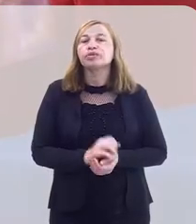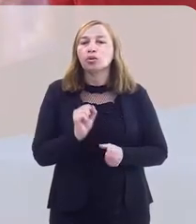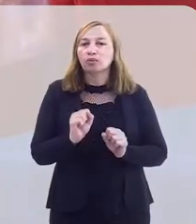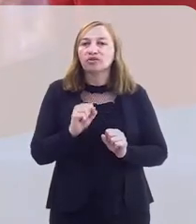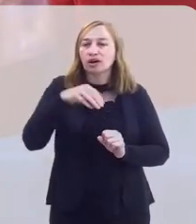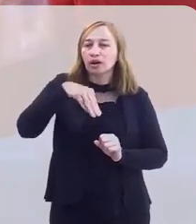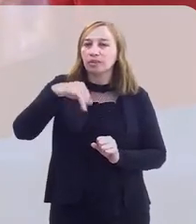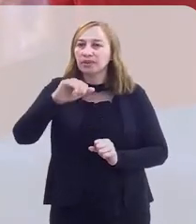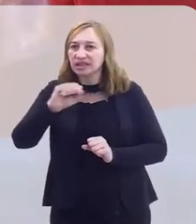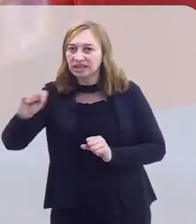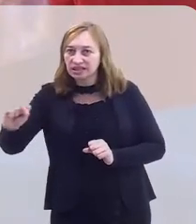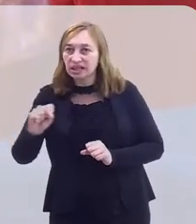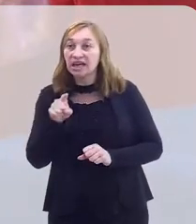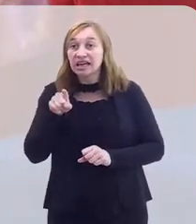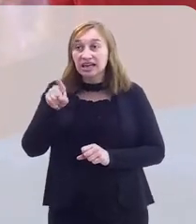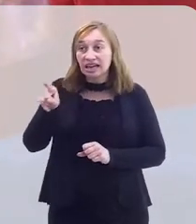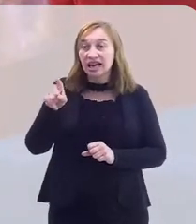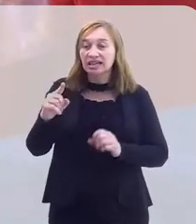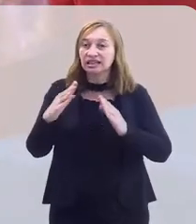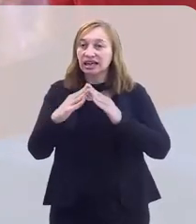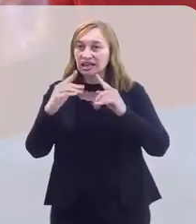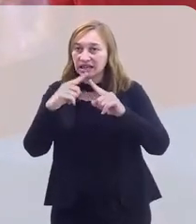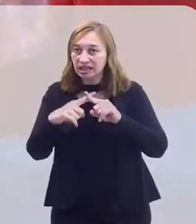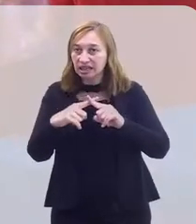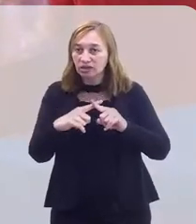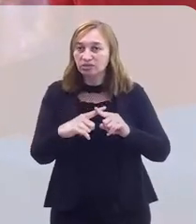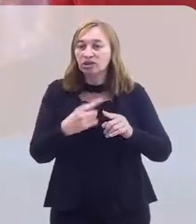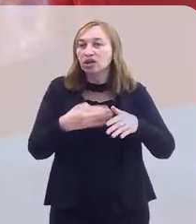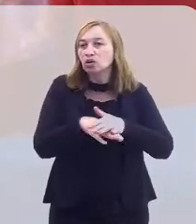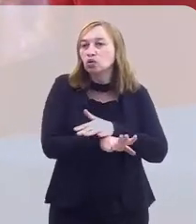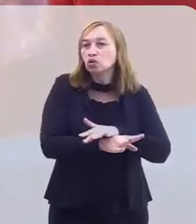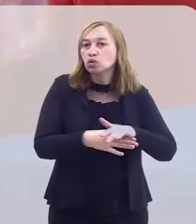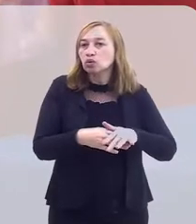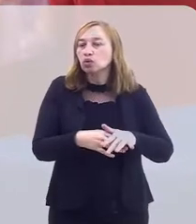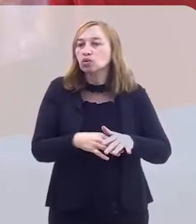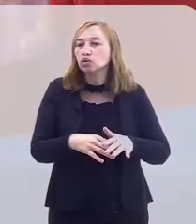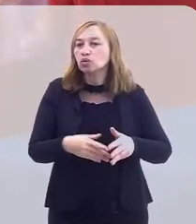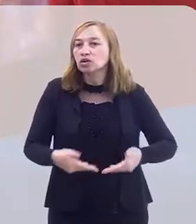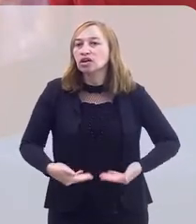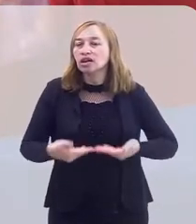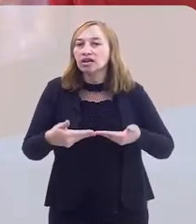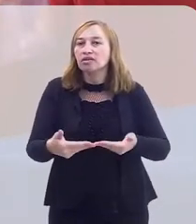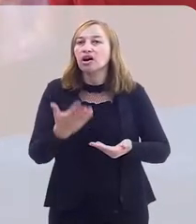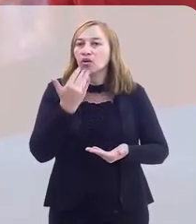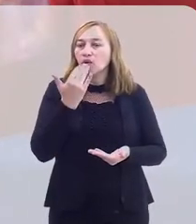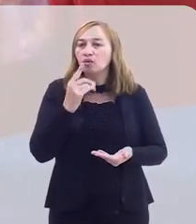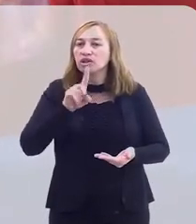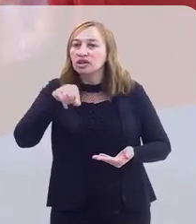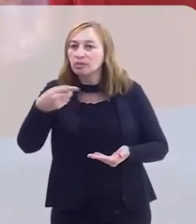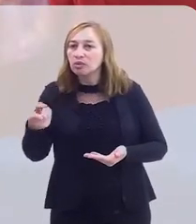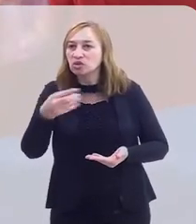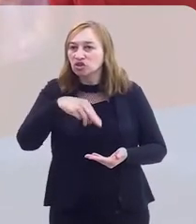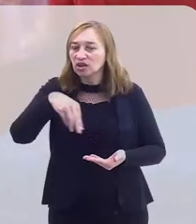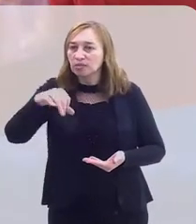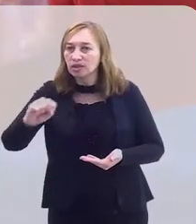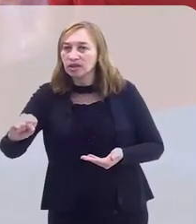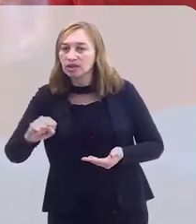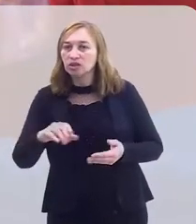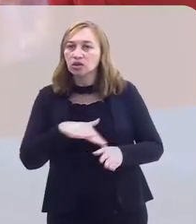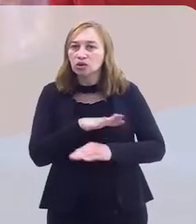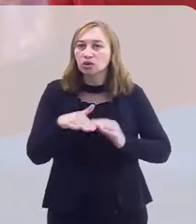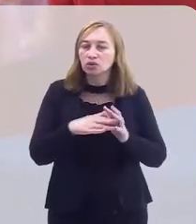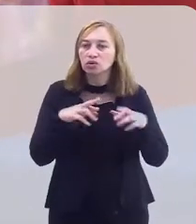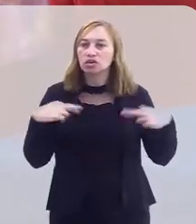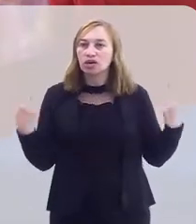no caso, uma missa e você, lá na igreja, há esse costume de nós levarmos comida. Depois da missa,